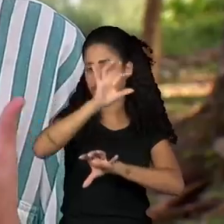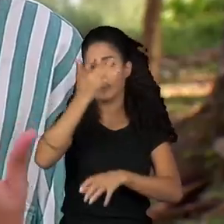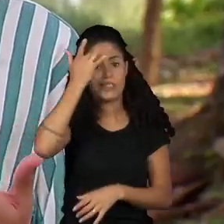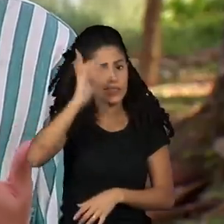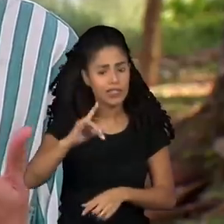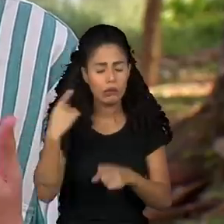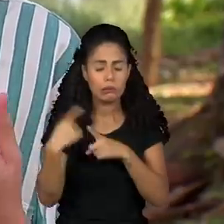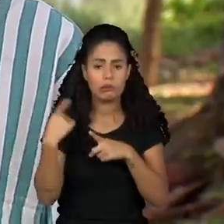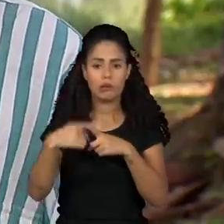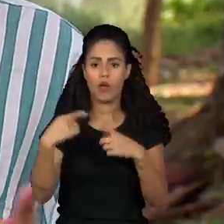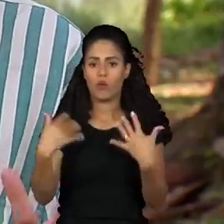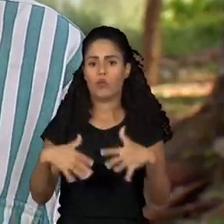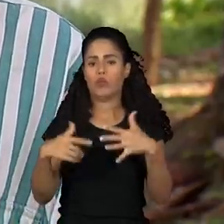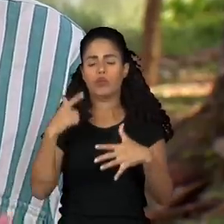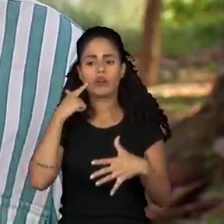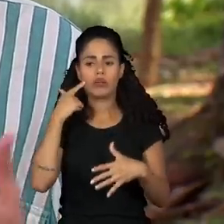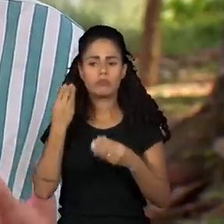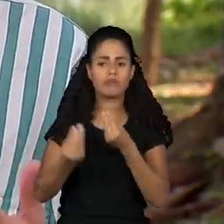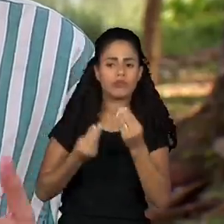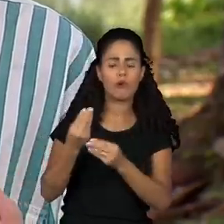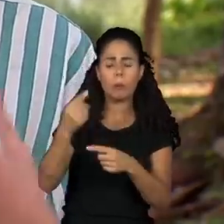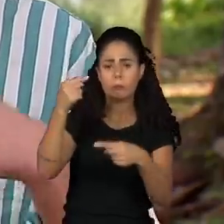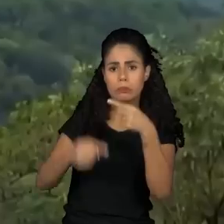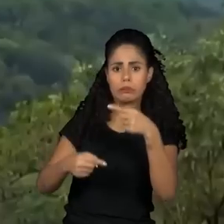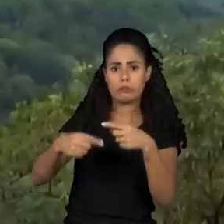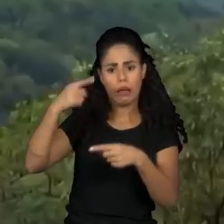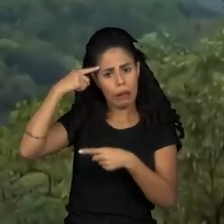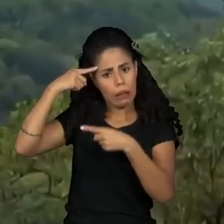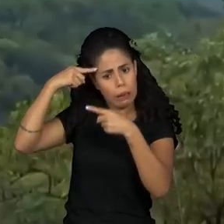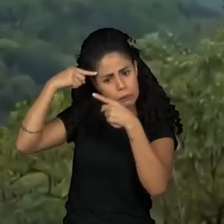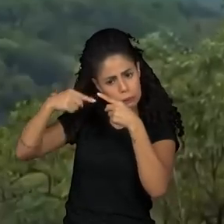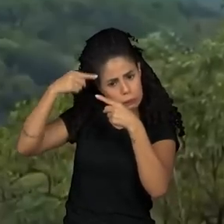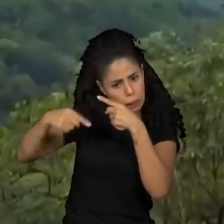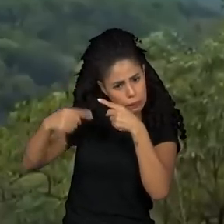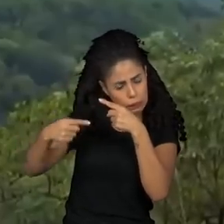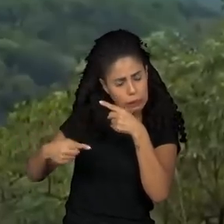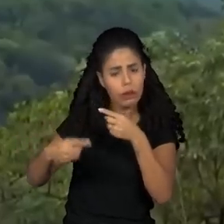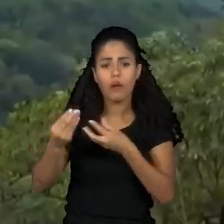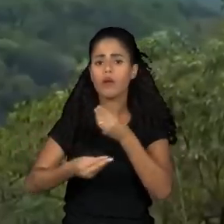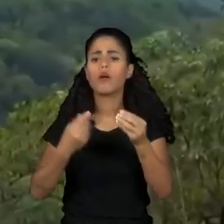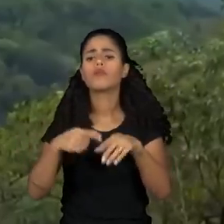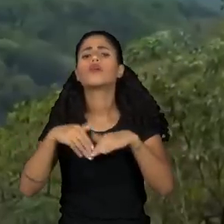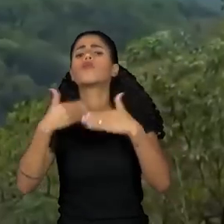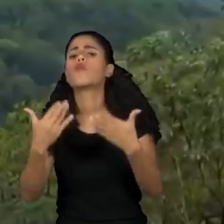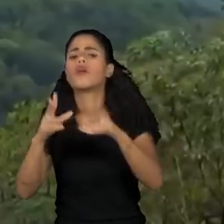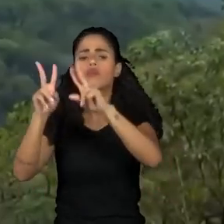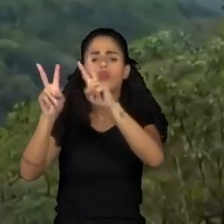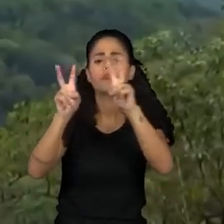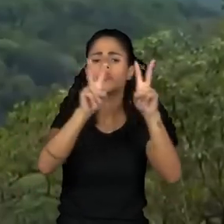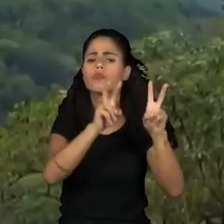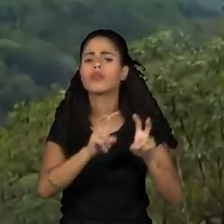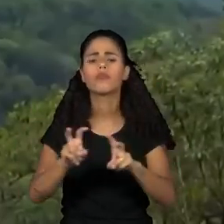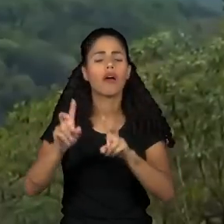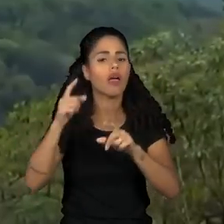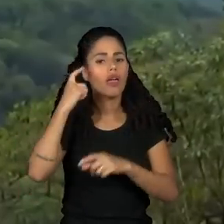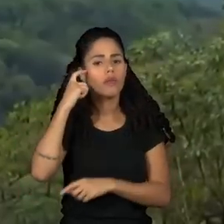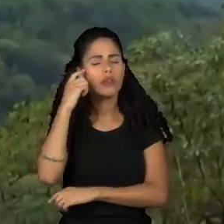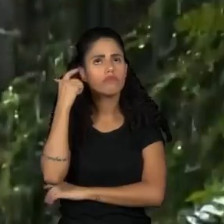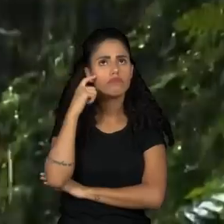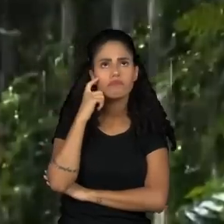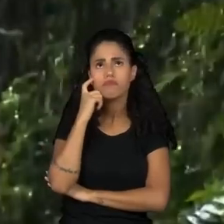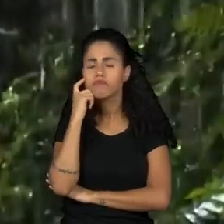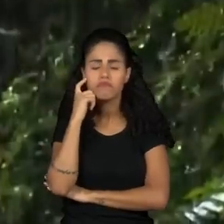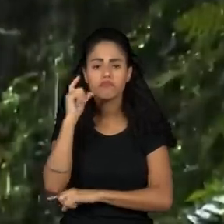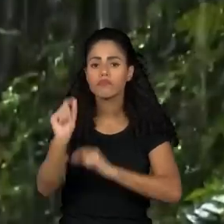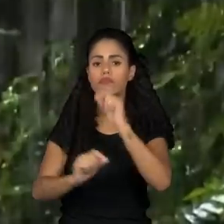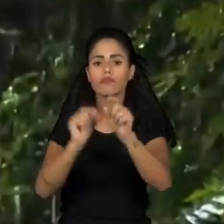traz uma perspectiva de desconexão dessa juventude sobre o território. Quando a gente pergunta quais são os temas e o que é que vem à cabeça dessas juventudes